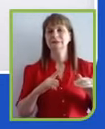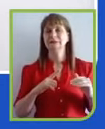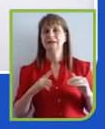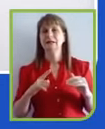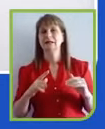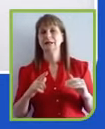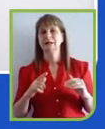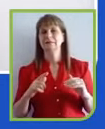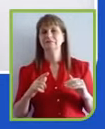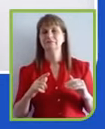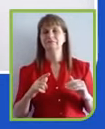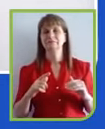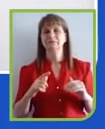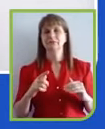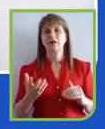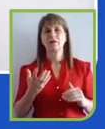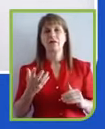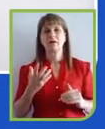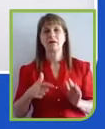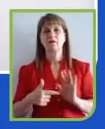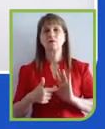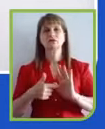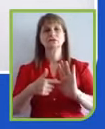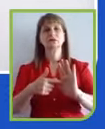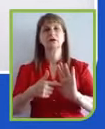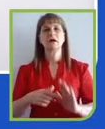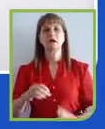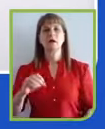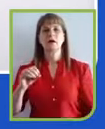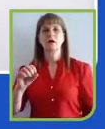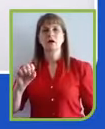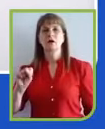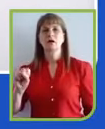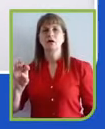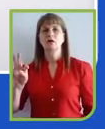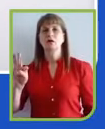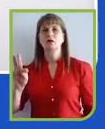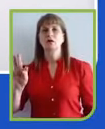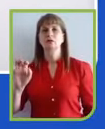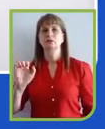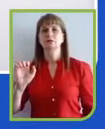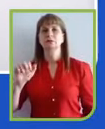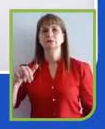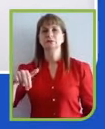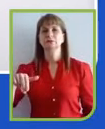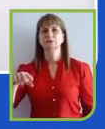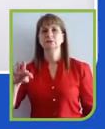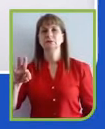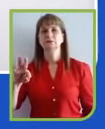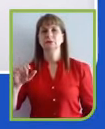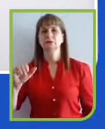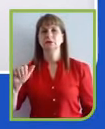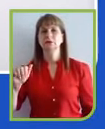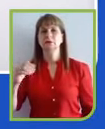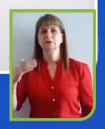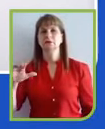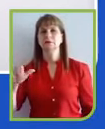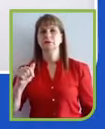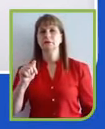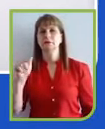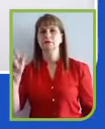A gente ainda tem ídolos que praticam esse tipo de coisa, ainda uma sociedade muito alicerçada em